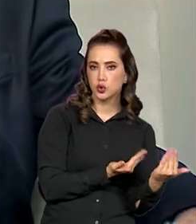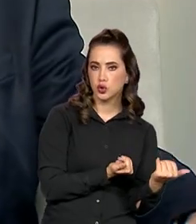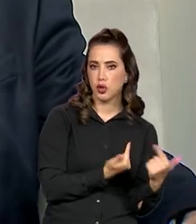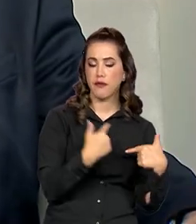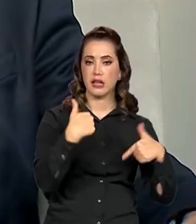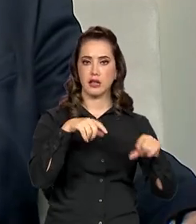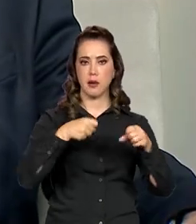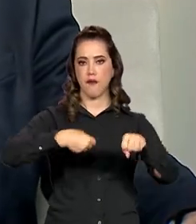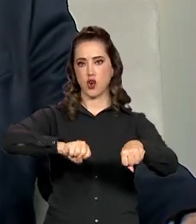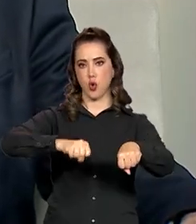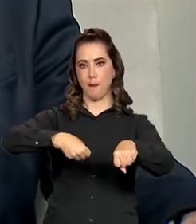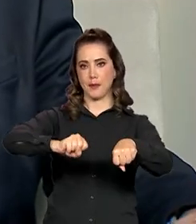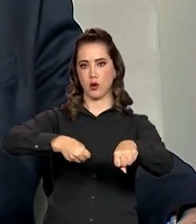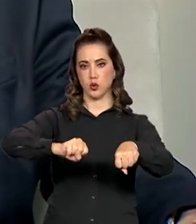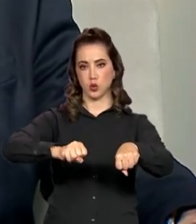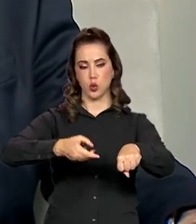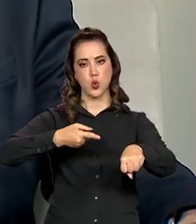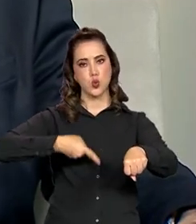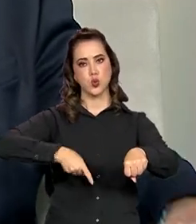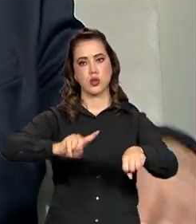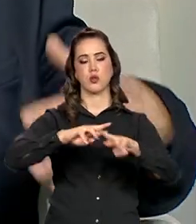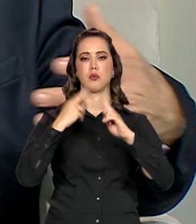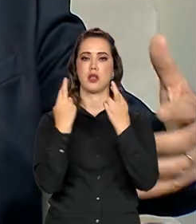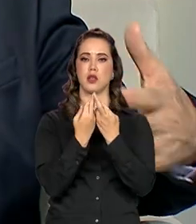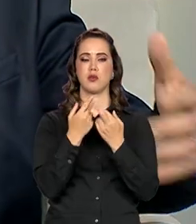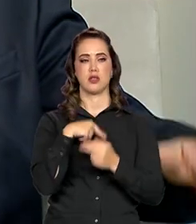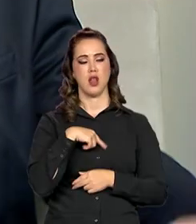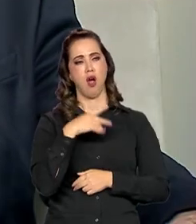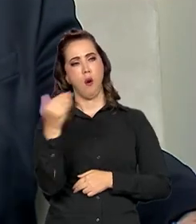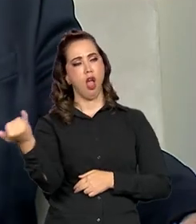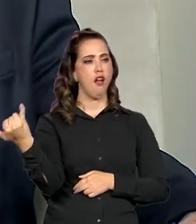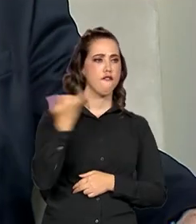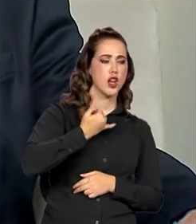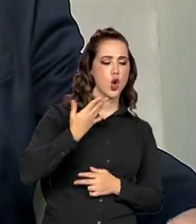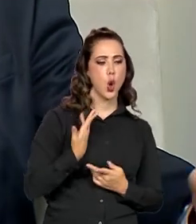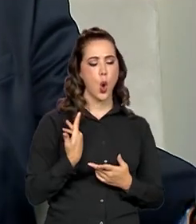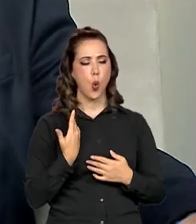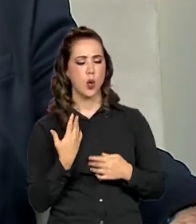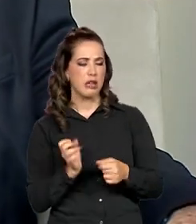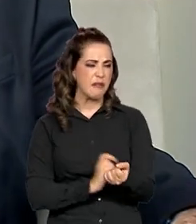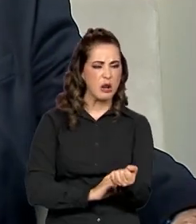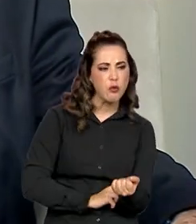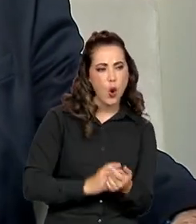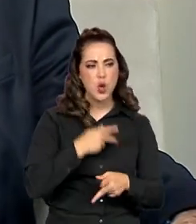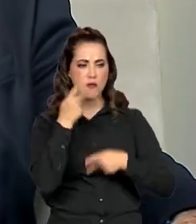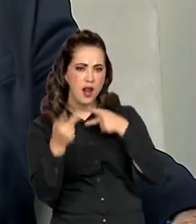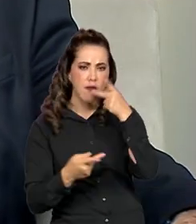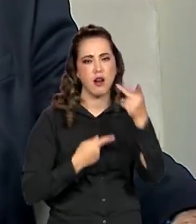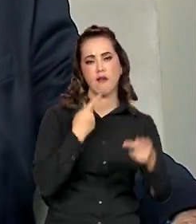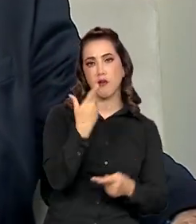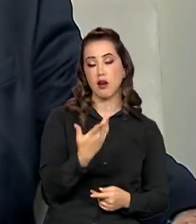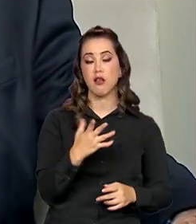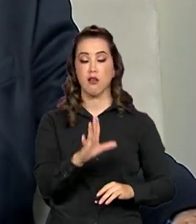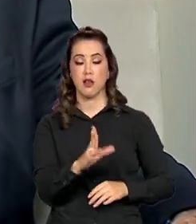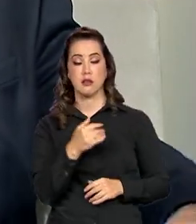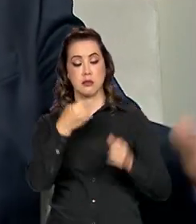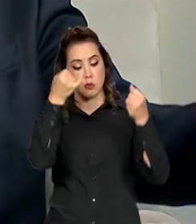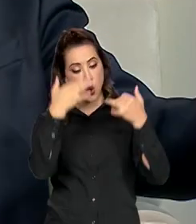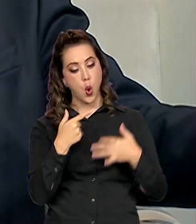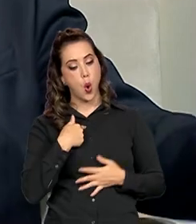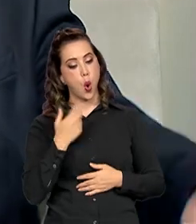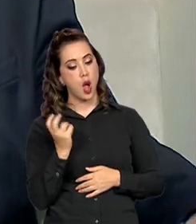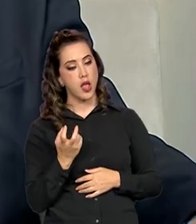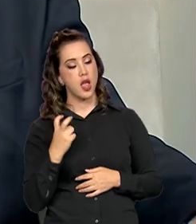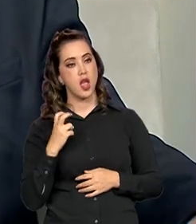moto, ele, nesta reunião, ele estava muito agitado e falando, muito falante, e dizia o seguinte, olha, eu